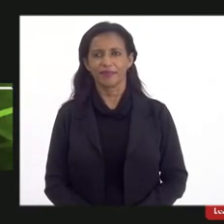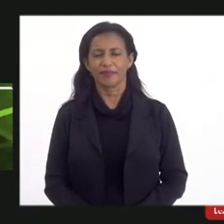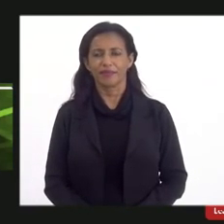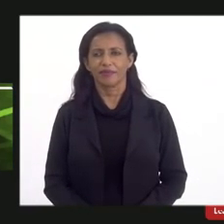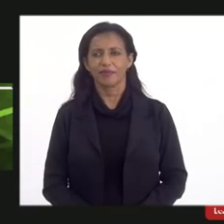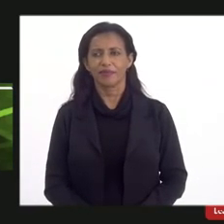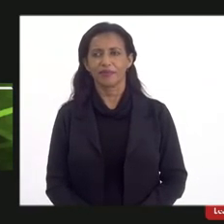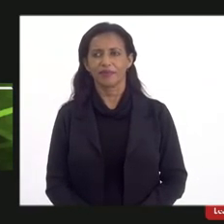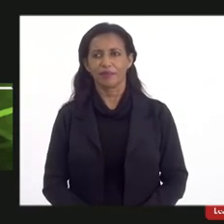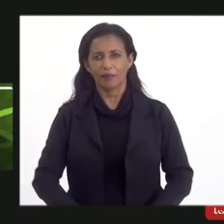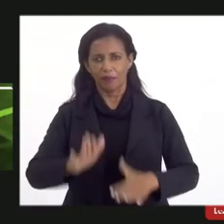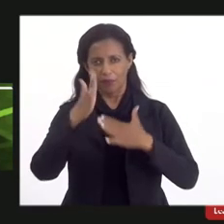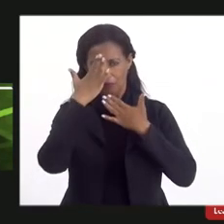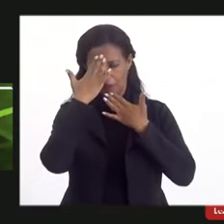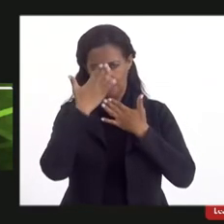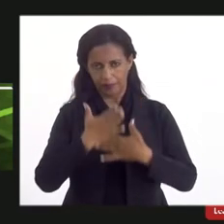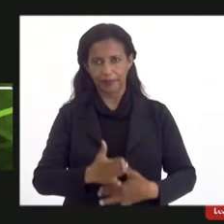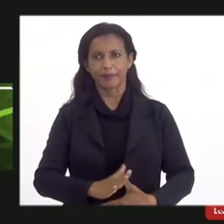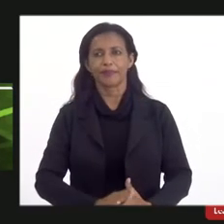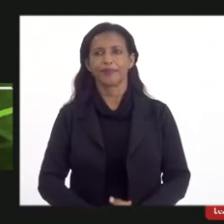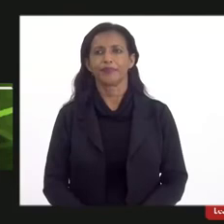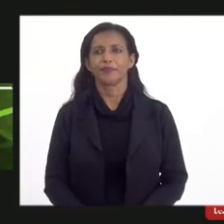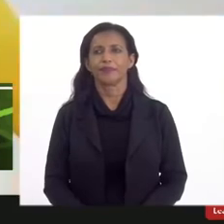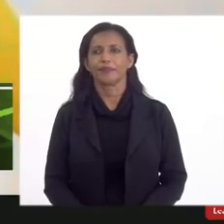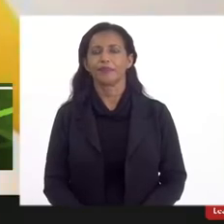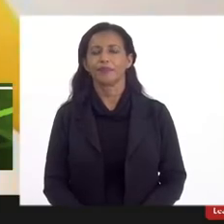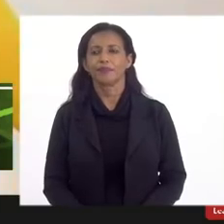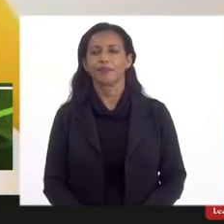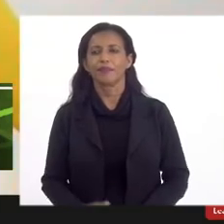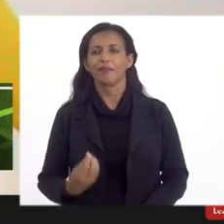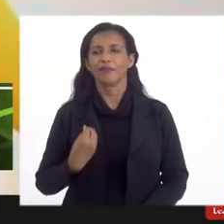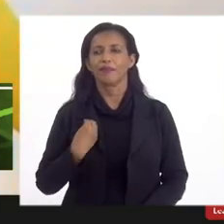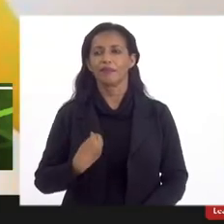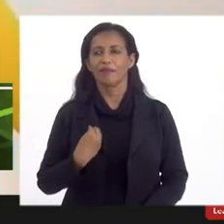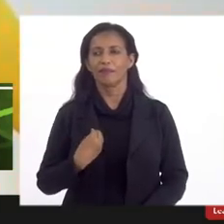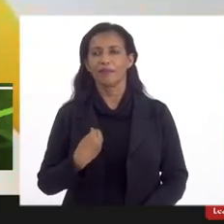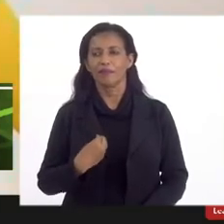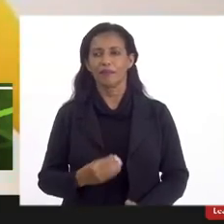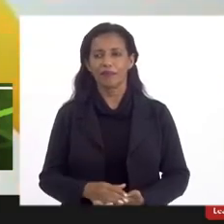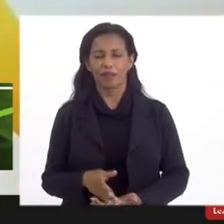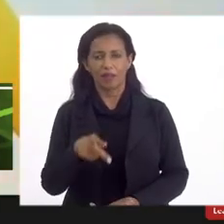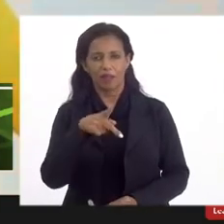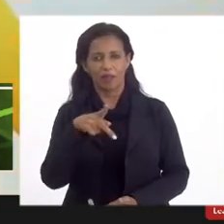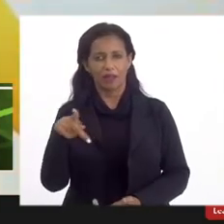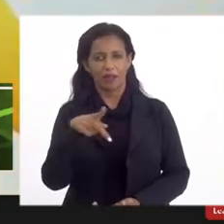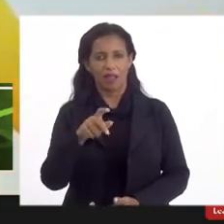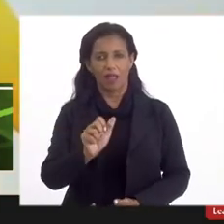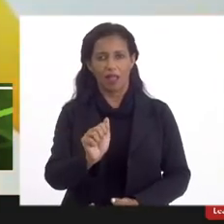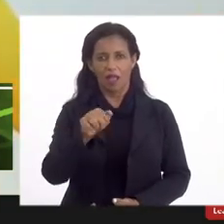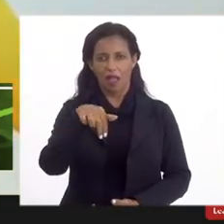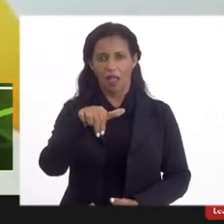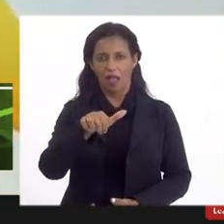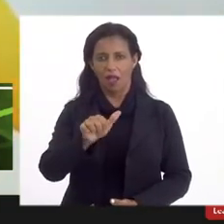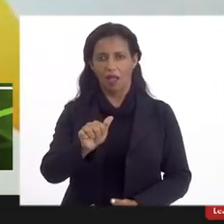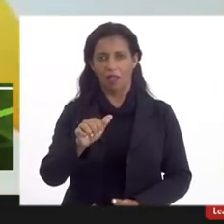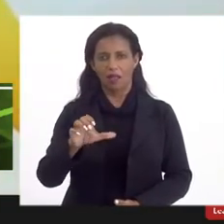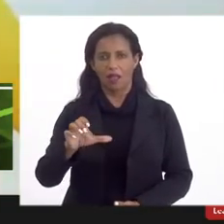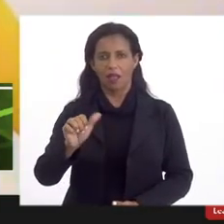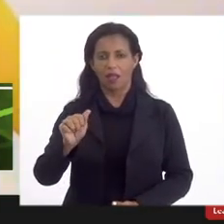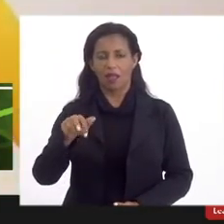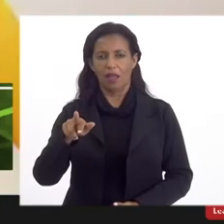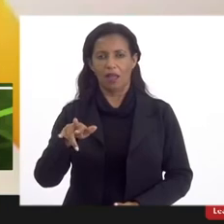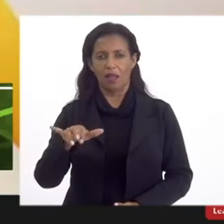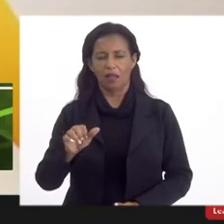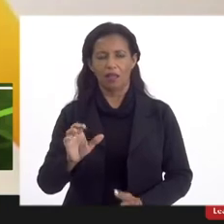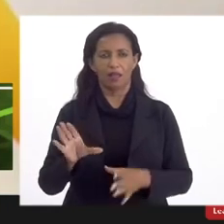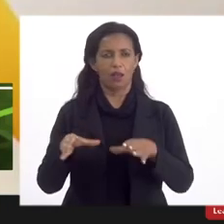obrigado do Gério eu quero registrar aqui a presença da professora Ana Karina também da UERJ representando